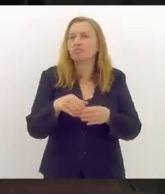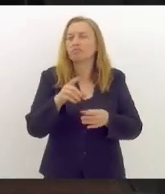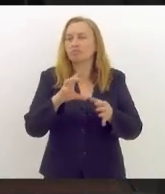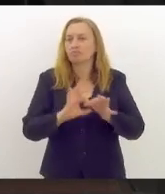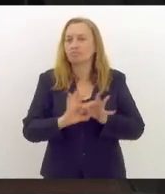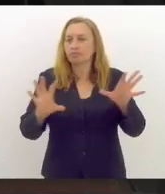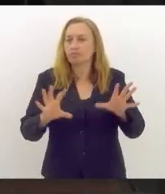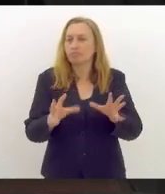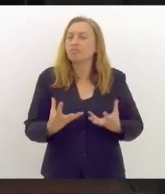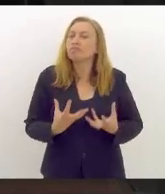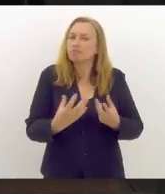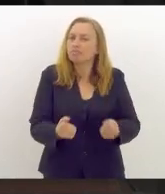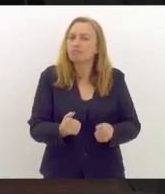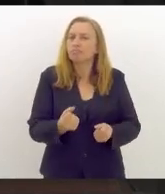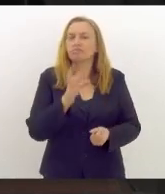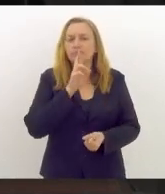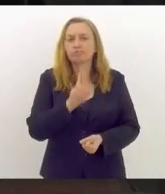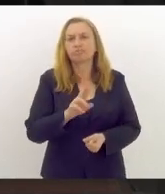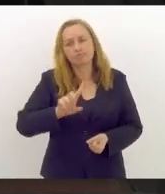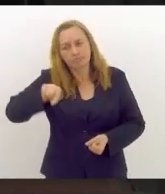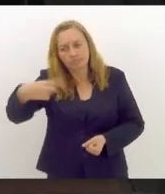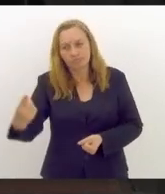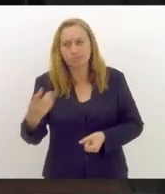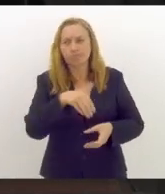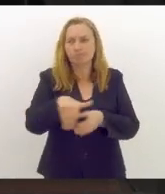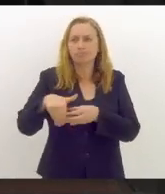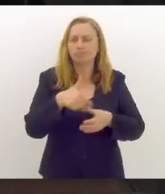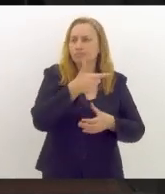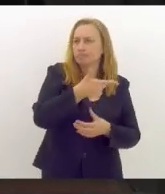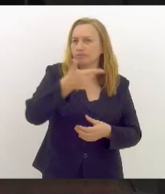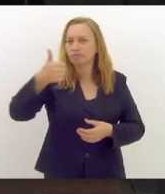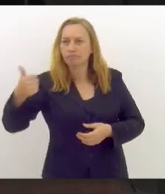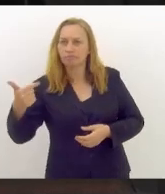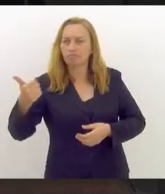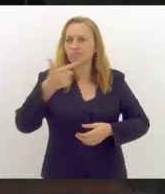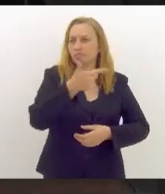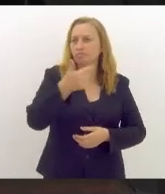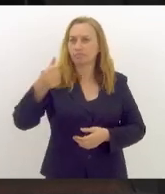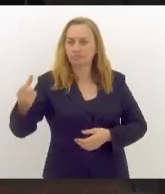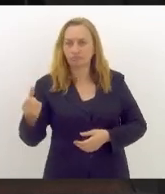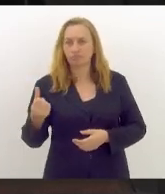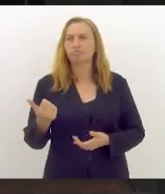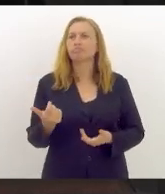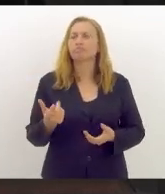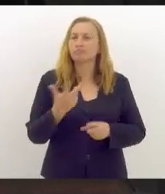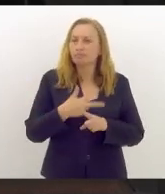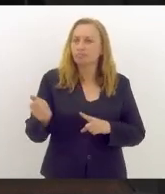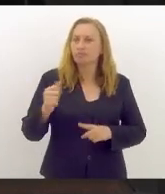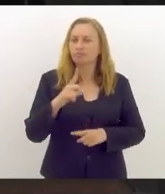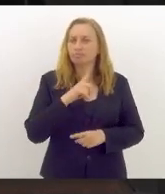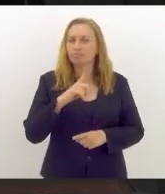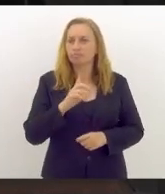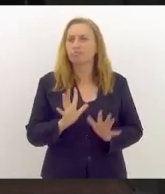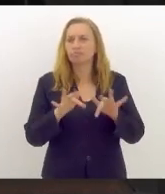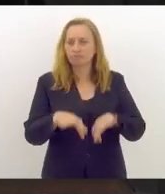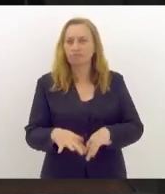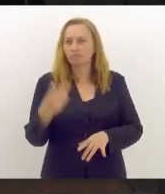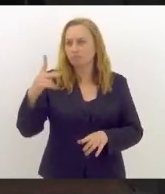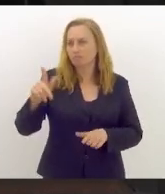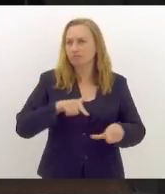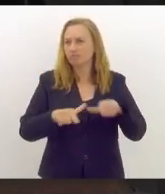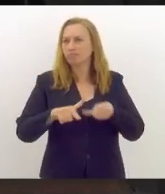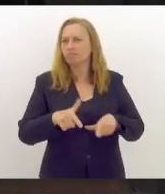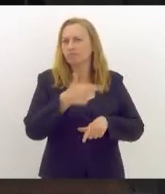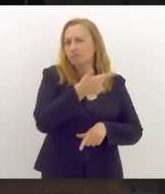curvou, obviamente, aos resultados, depois da eleição de 2002 e 2006 em que saiu vencedor, e ao final de seu mandato em